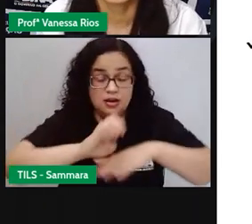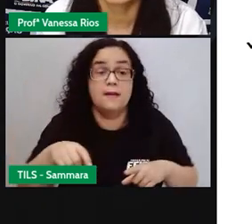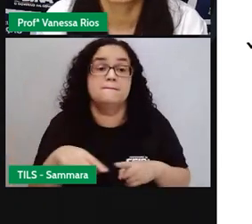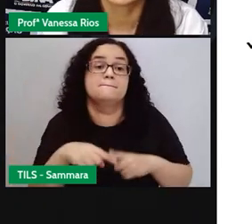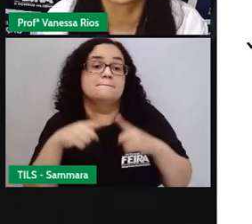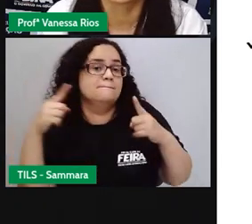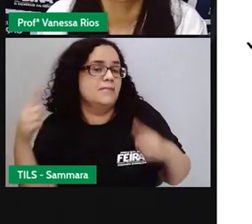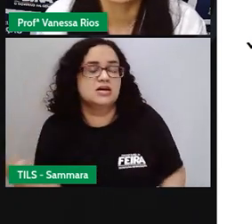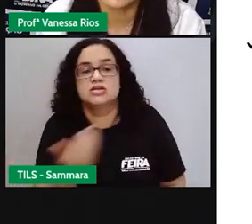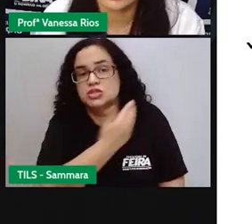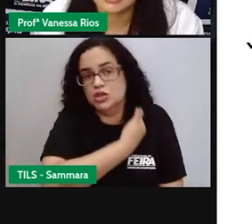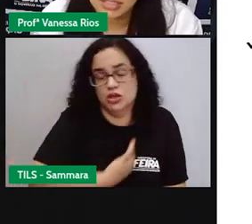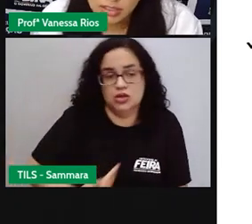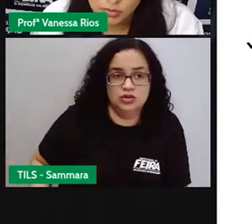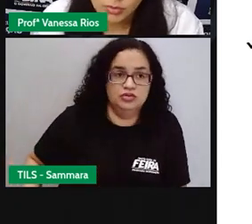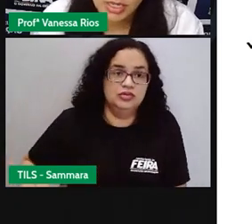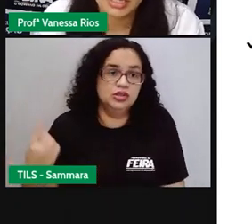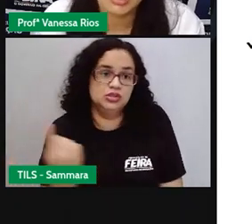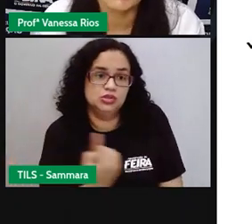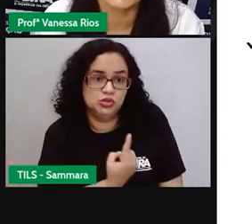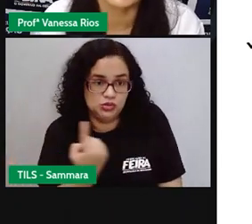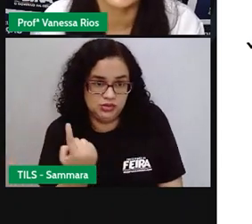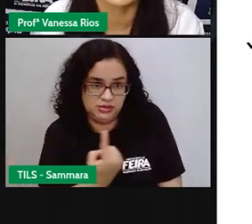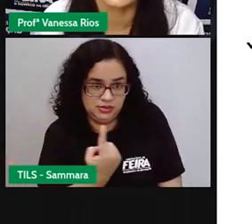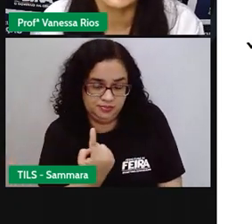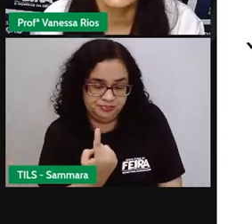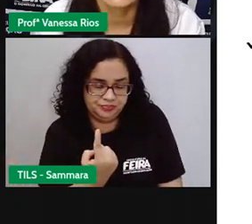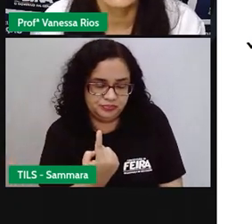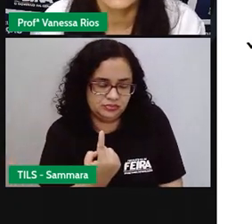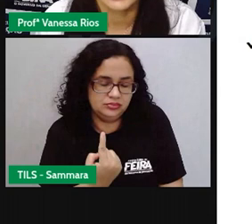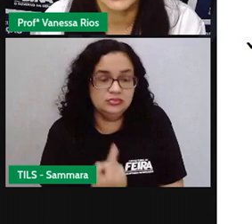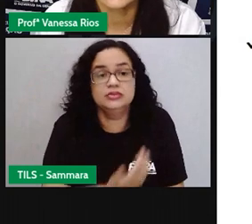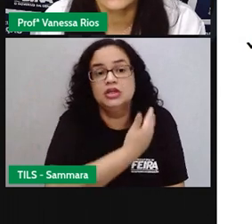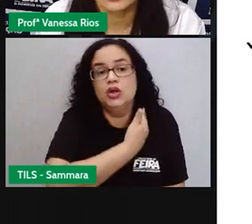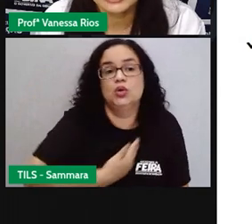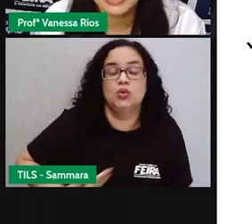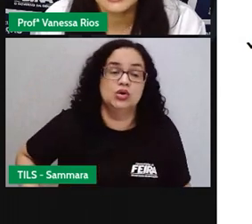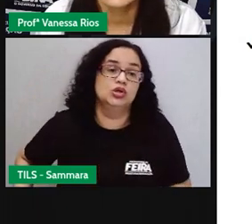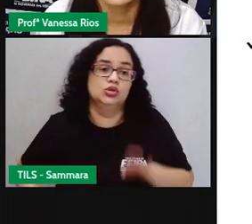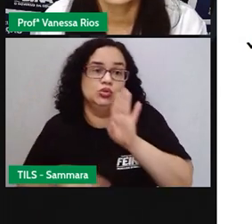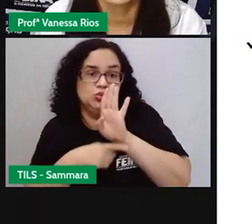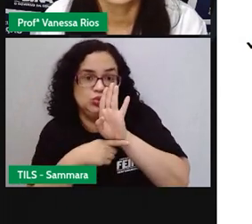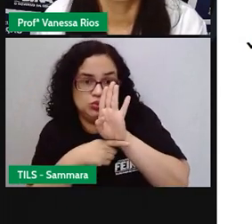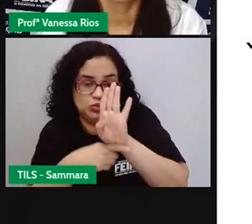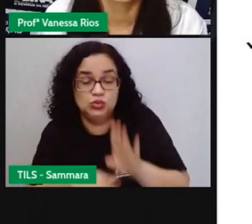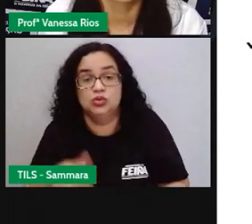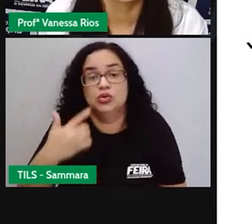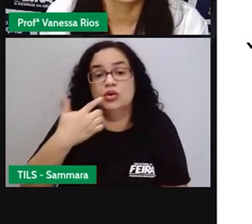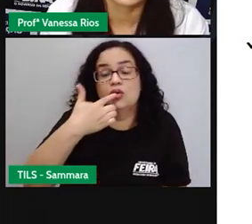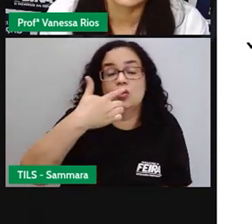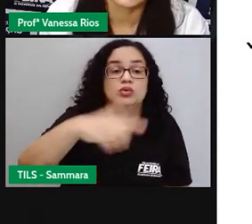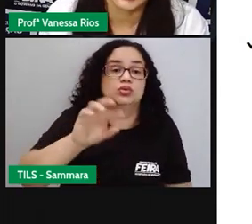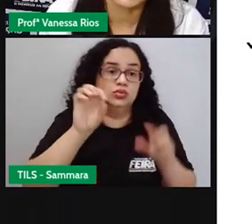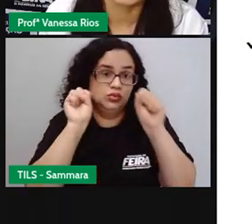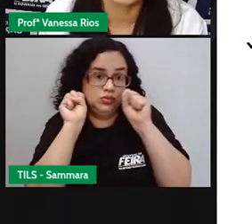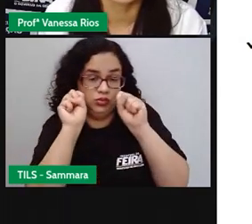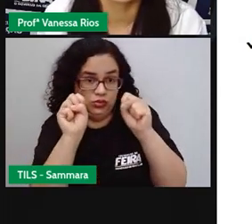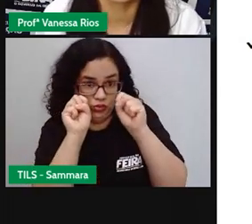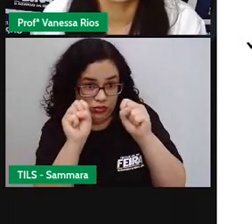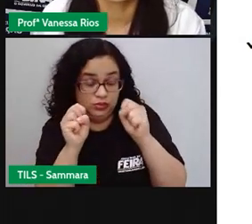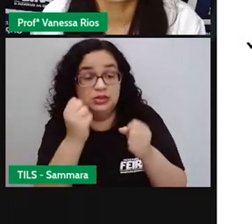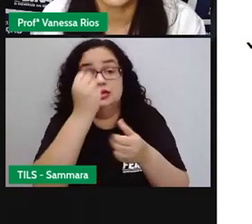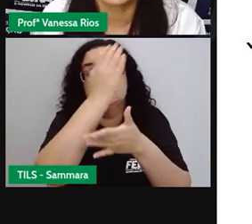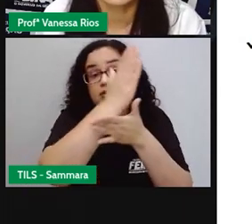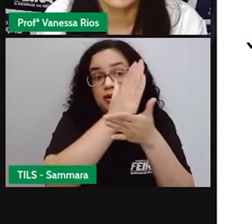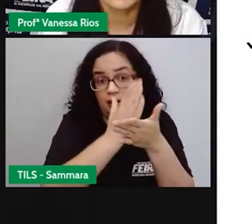mas ele não governa sozinho, ele governa aí com a ajuda de outros poderes que